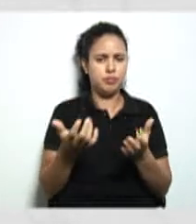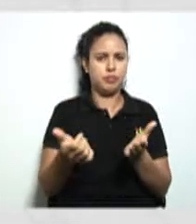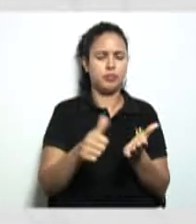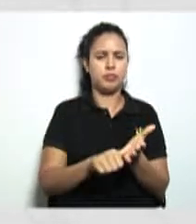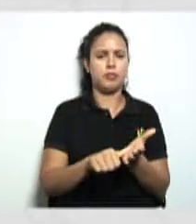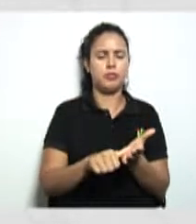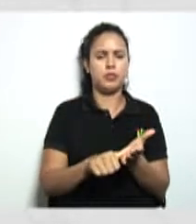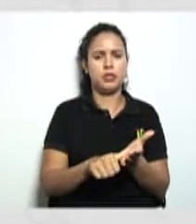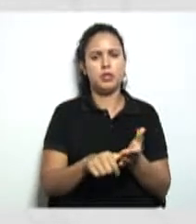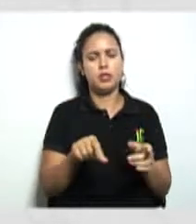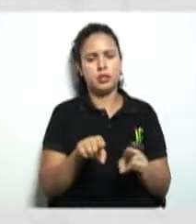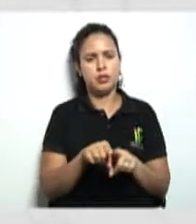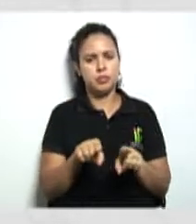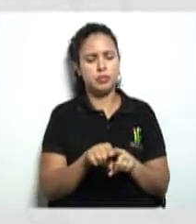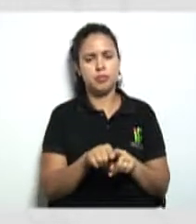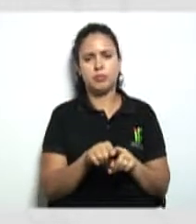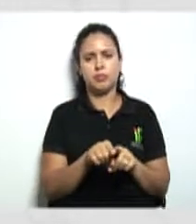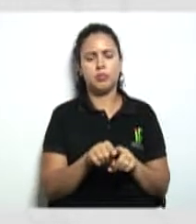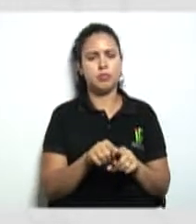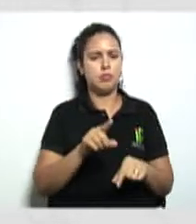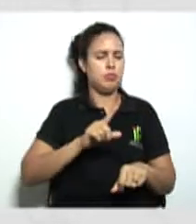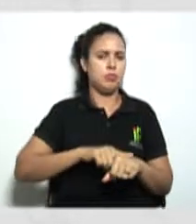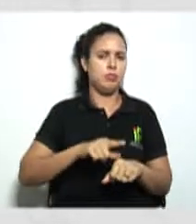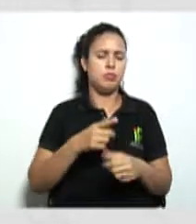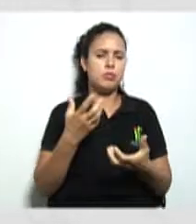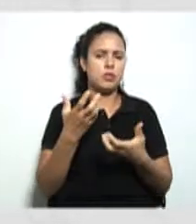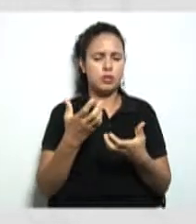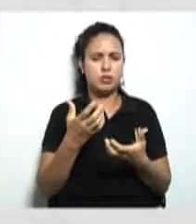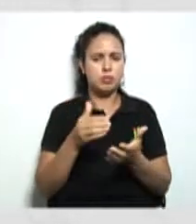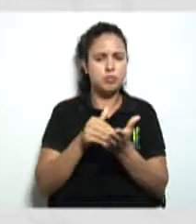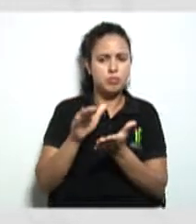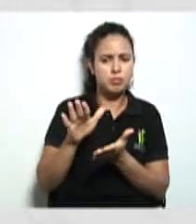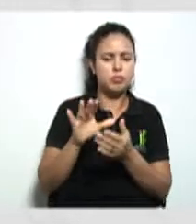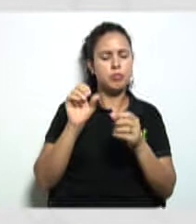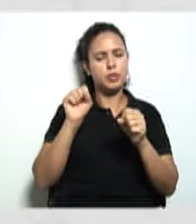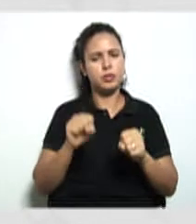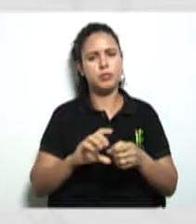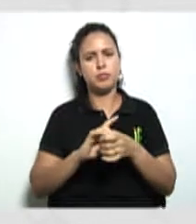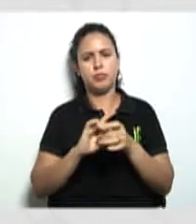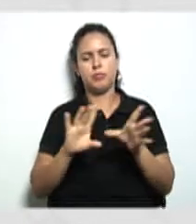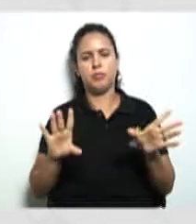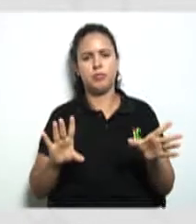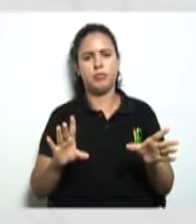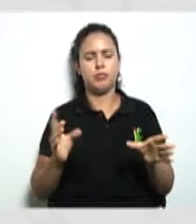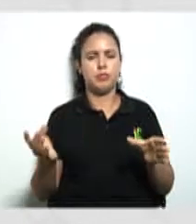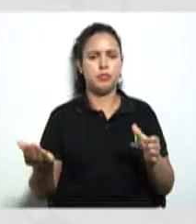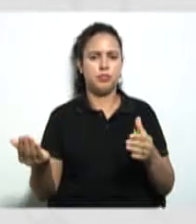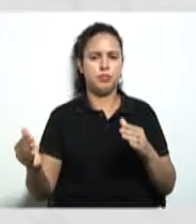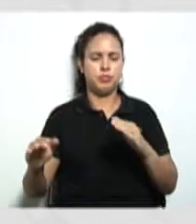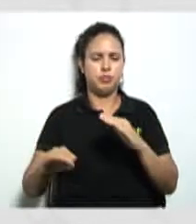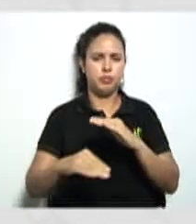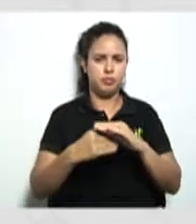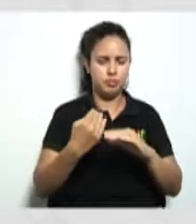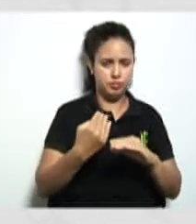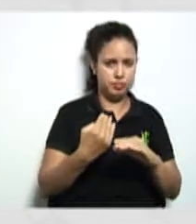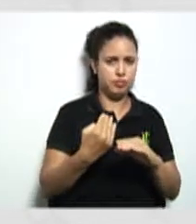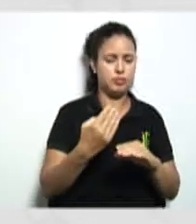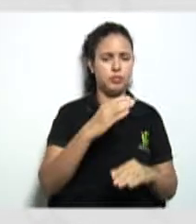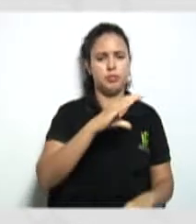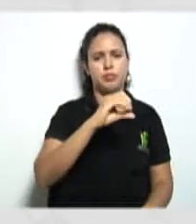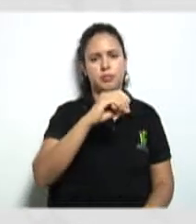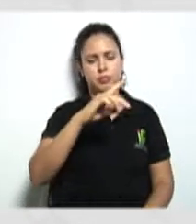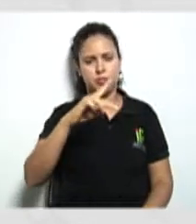ele pode no momento que ele quiser sair também ele pode tá certo então ele entra quando ele quiser desde que